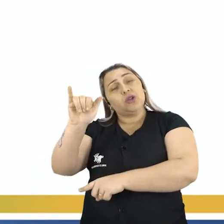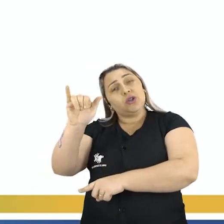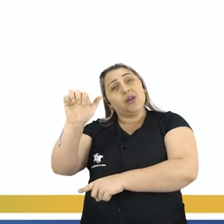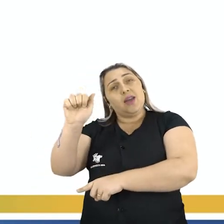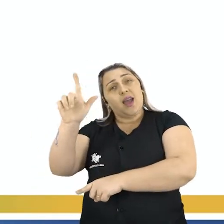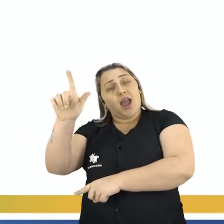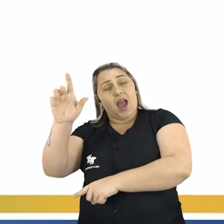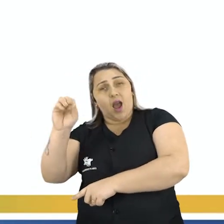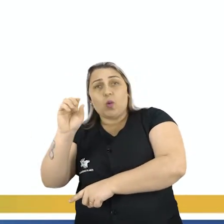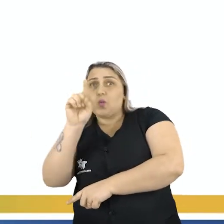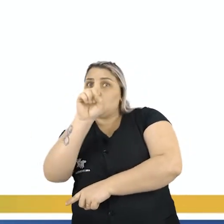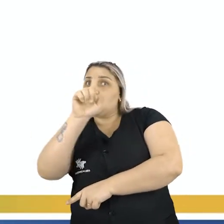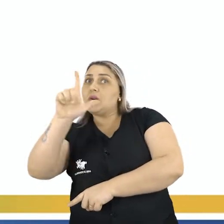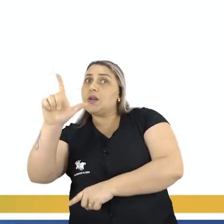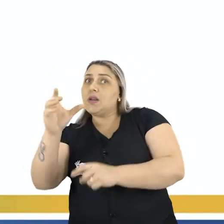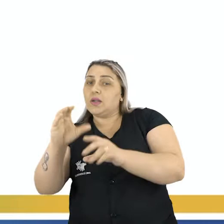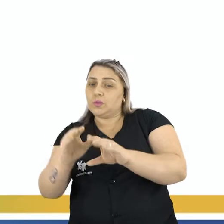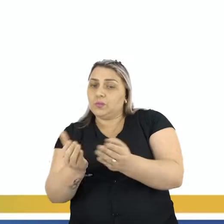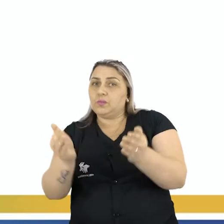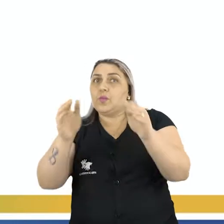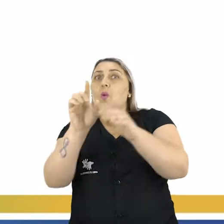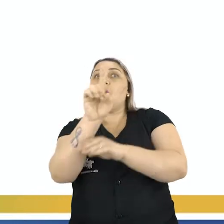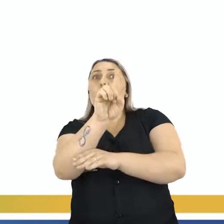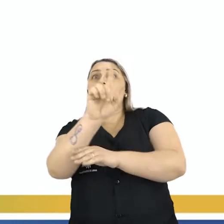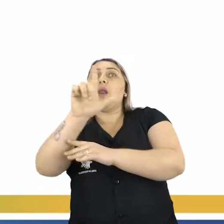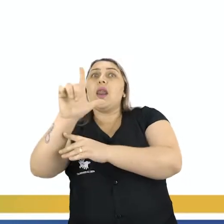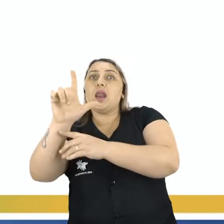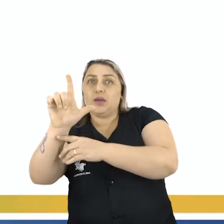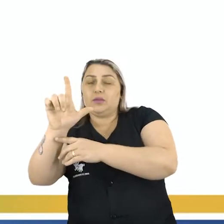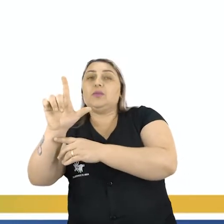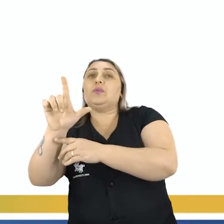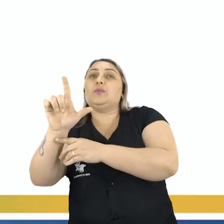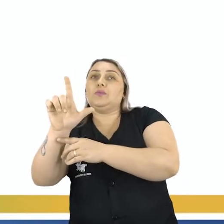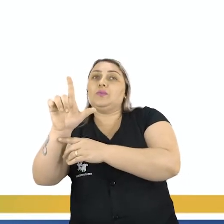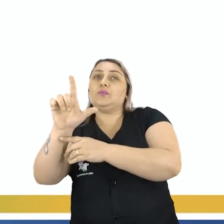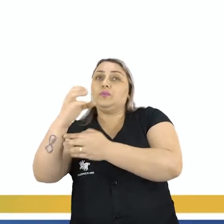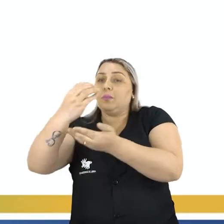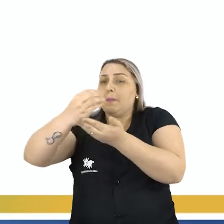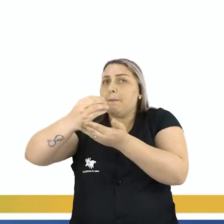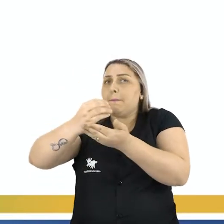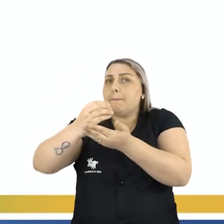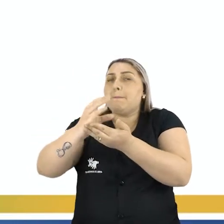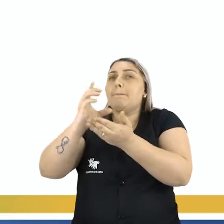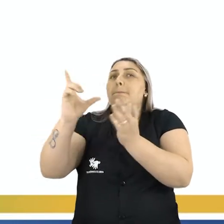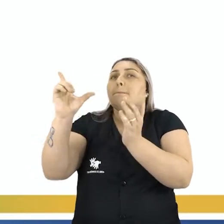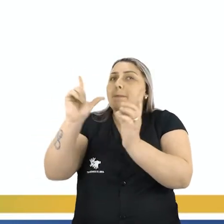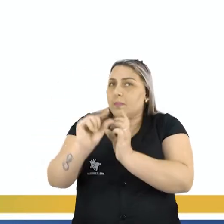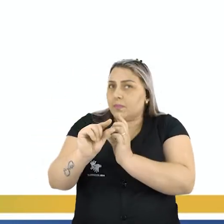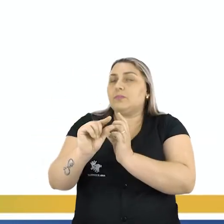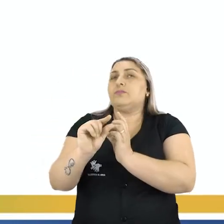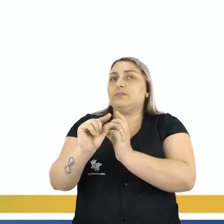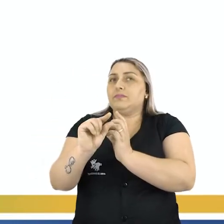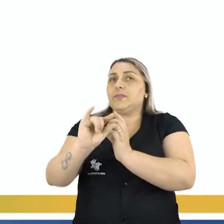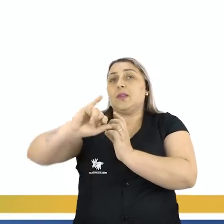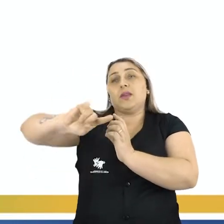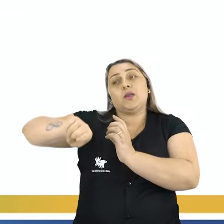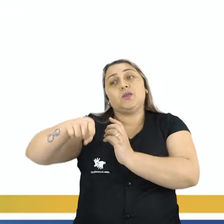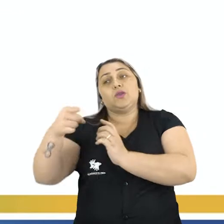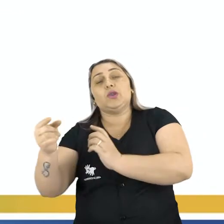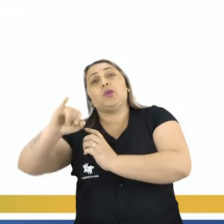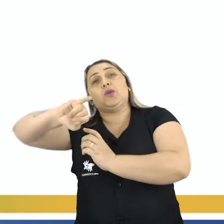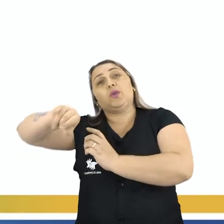vasilha de 1 litro, uma vasilha que contém um recipiente menor, uma capacidade menor E